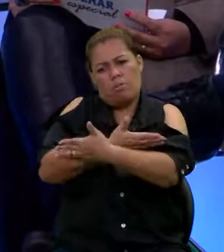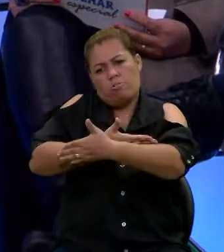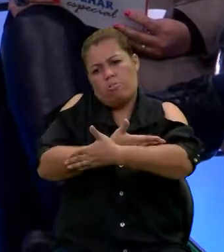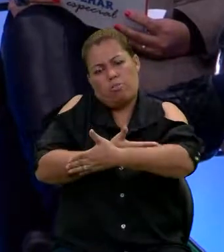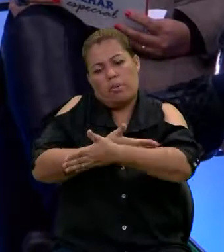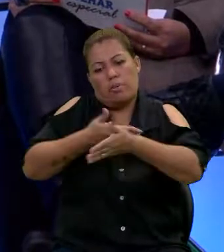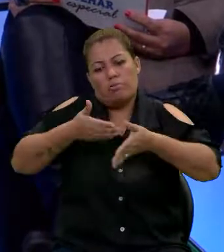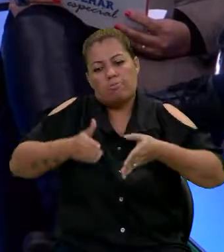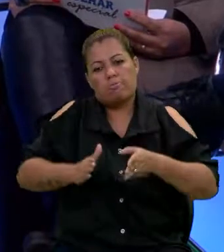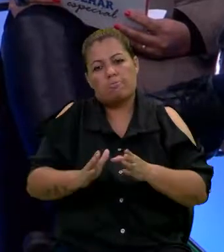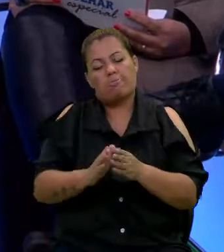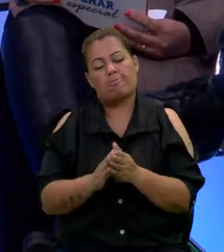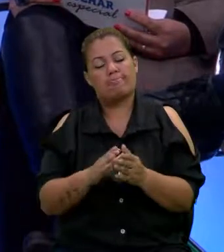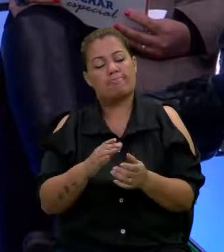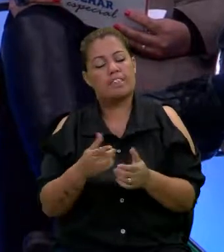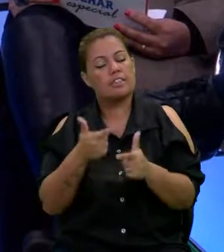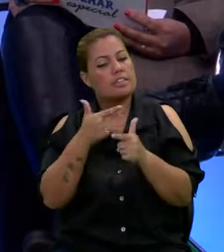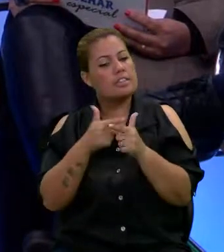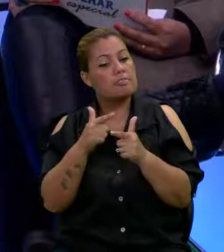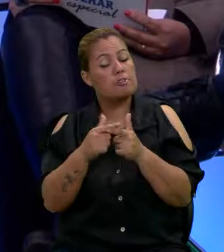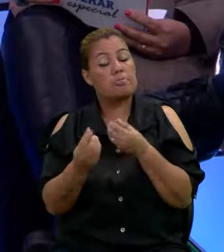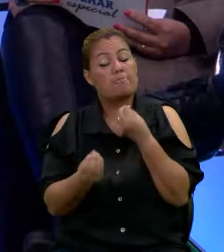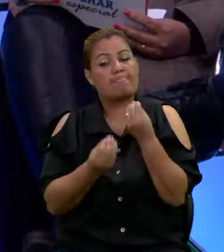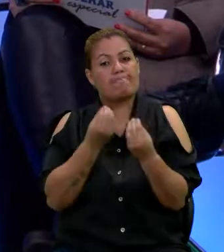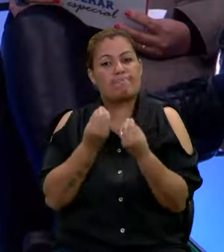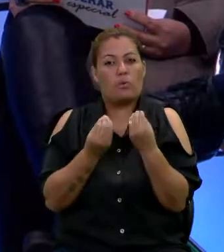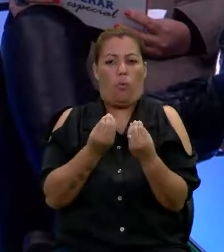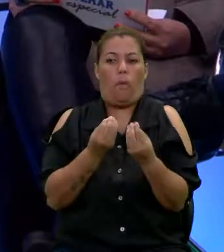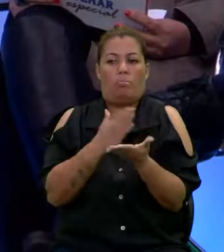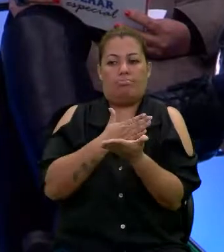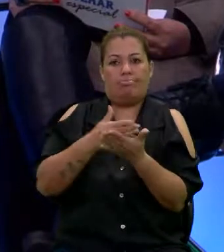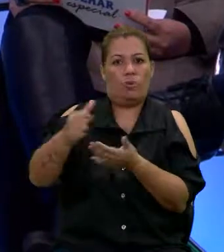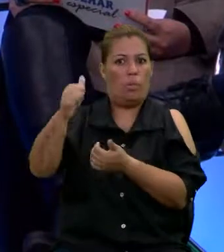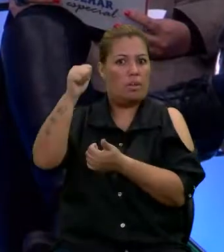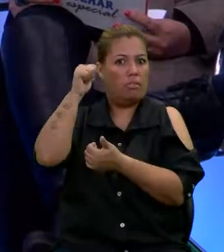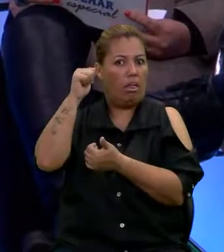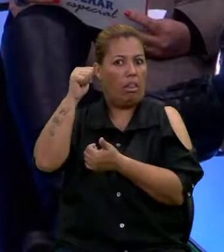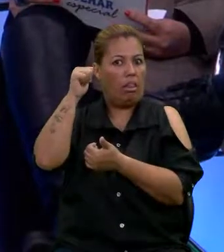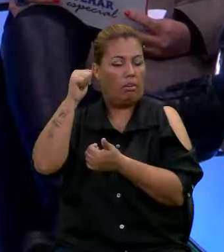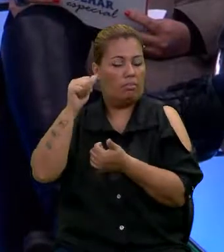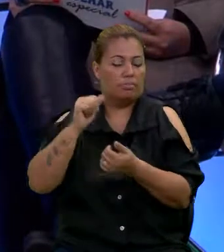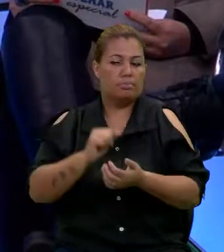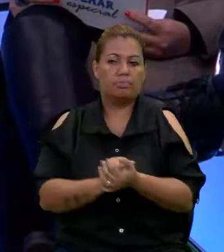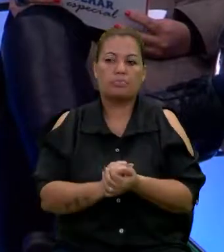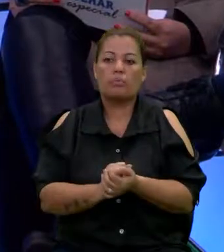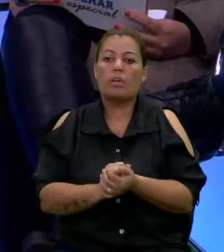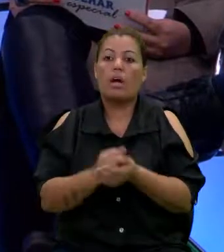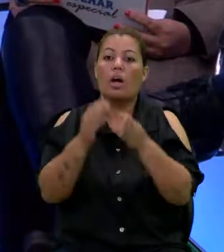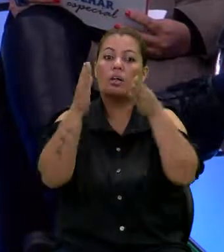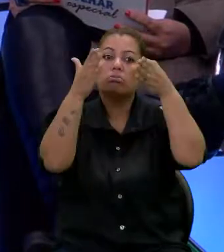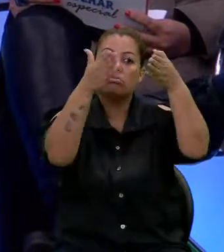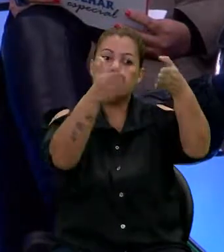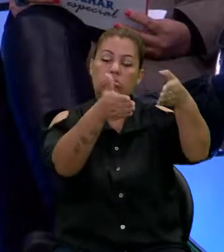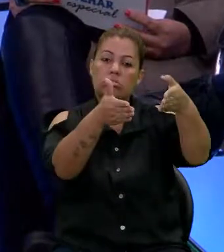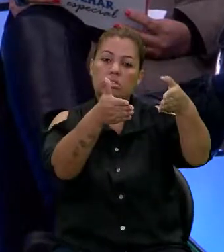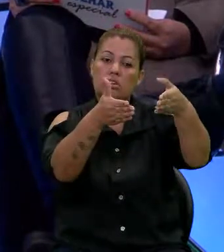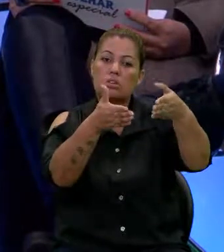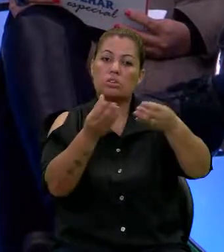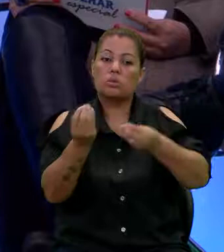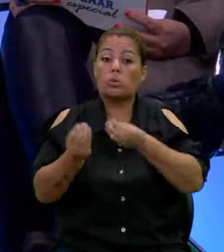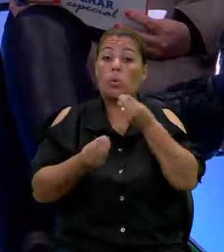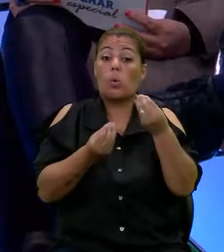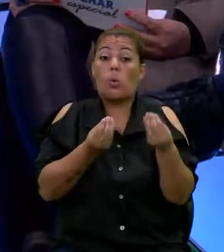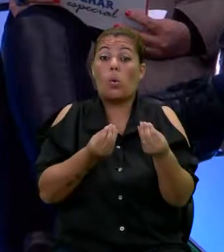que vem com um problema. E aí? Começa lá. Começa lá. O direcionamento disso, como é que fica?